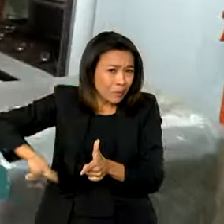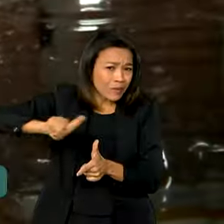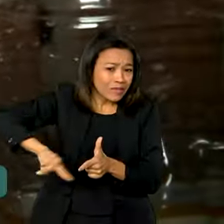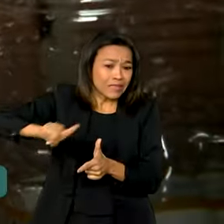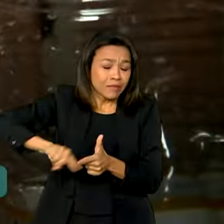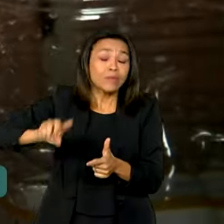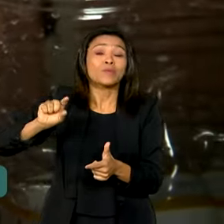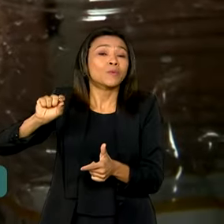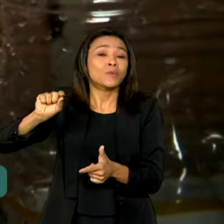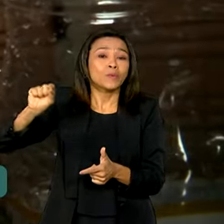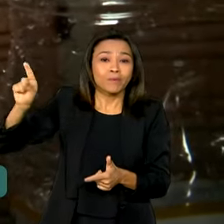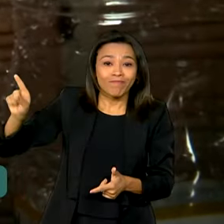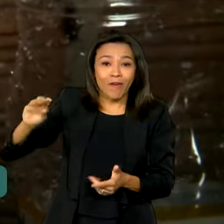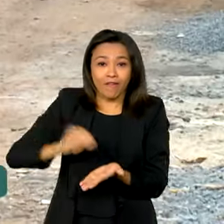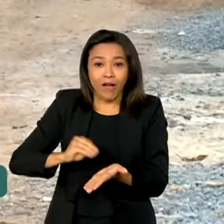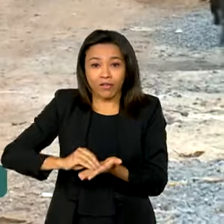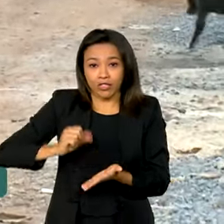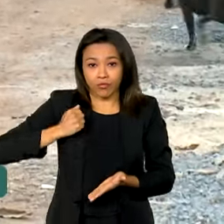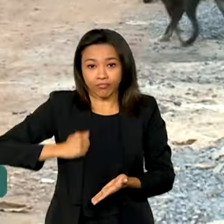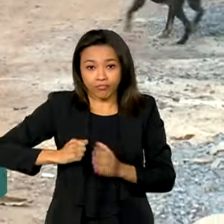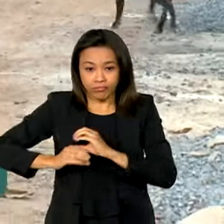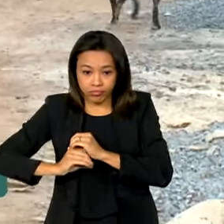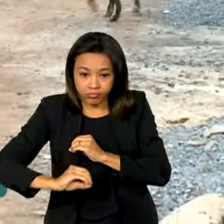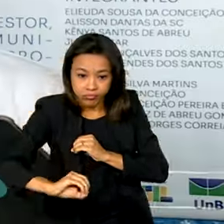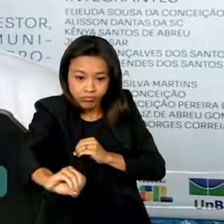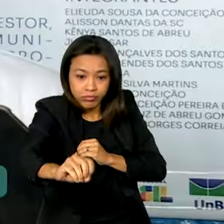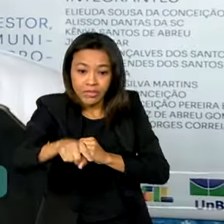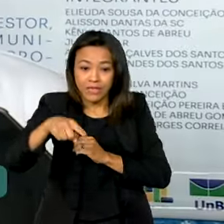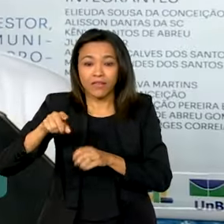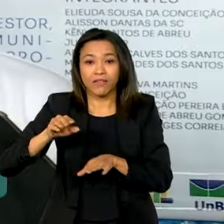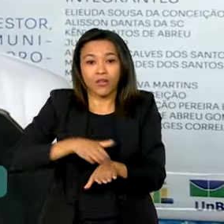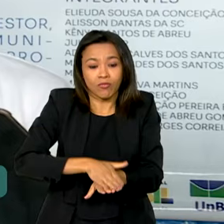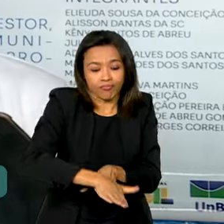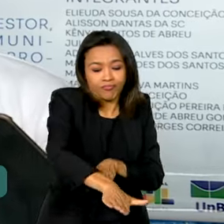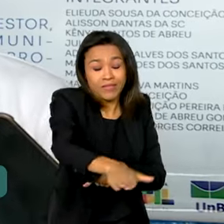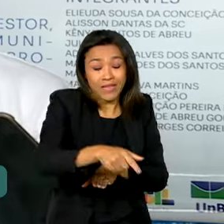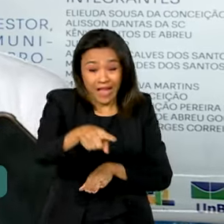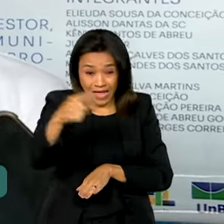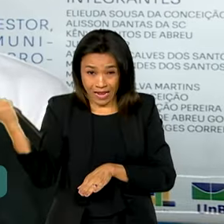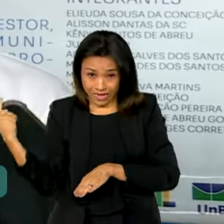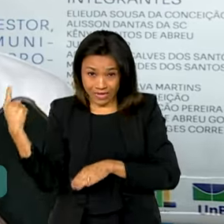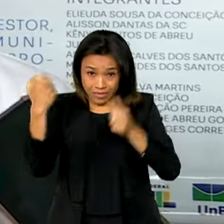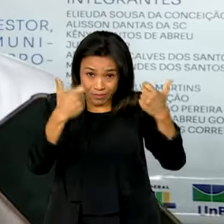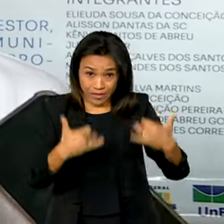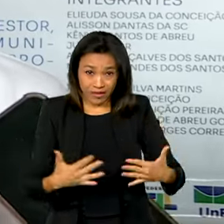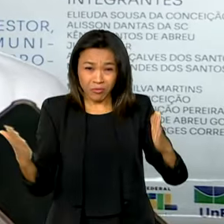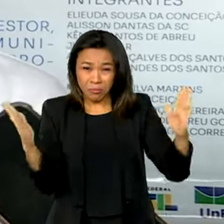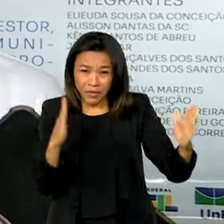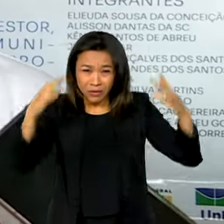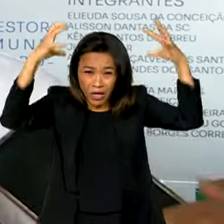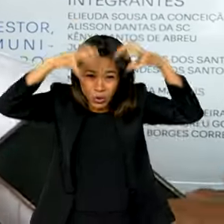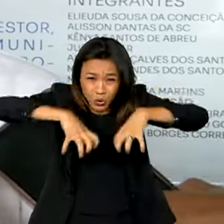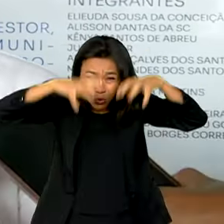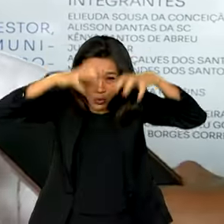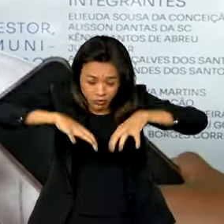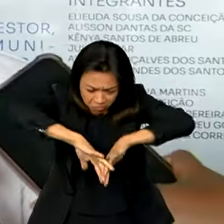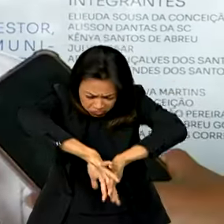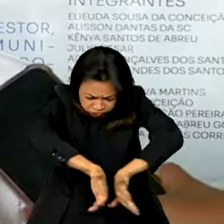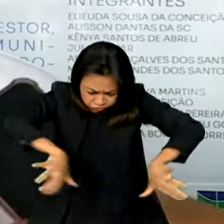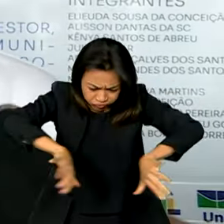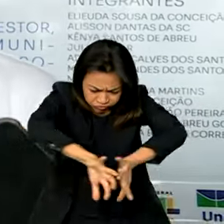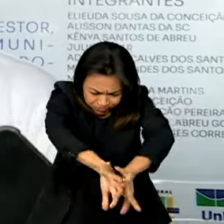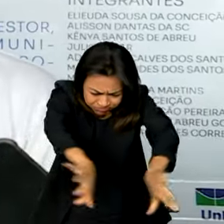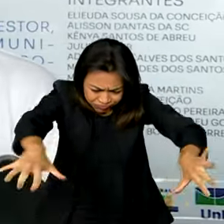como falta de saneamento básico e asfalto. É na época da chuva que abre muita cratera, fica